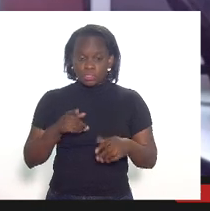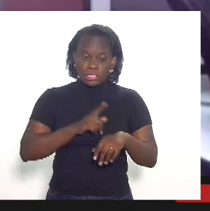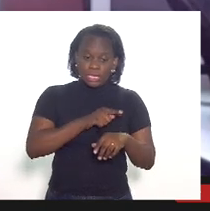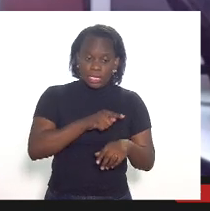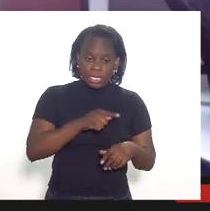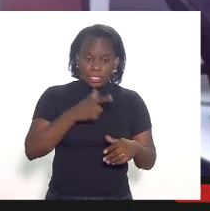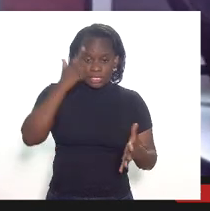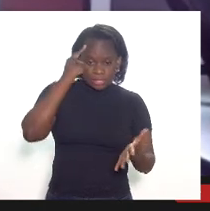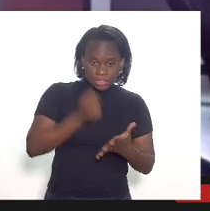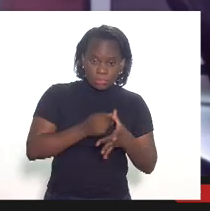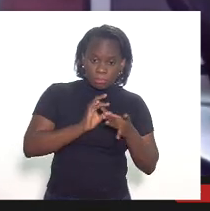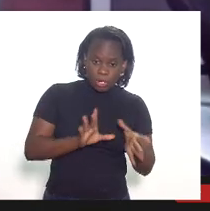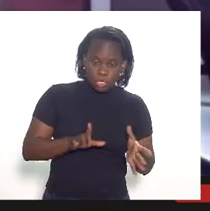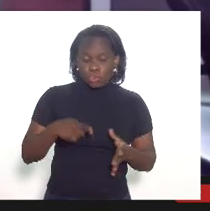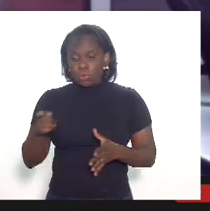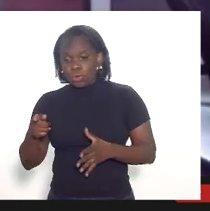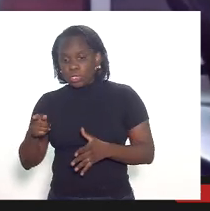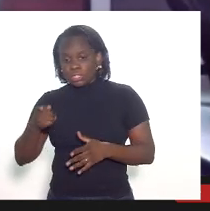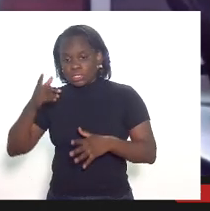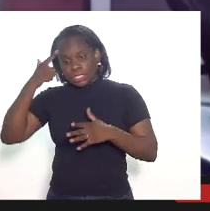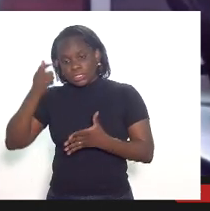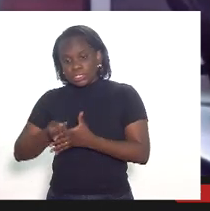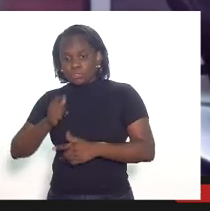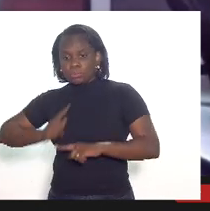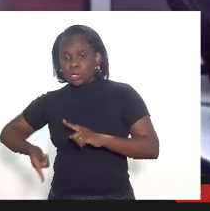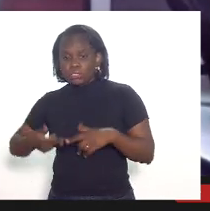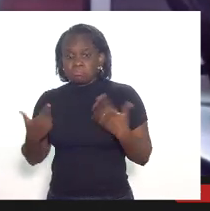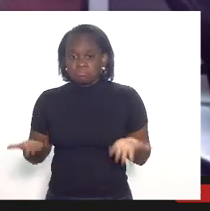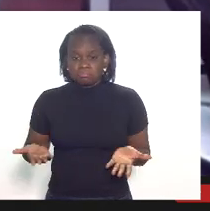e qual foi o fundamento utilizado em outro momento